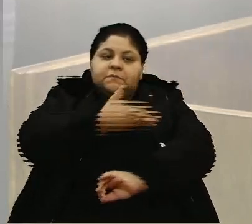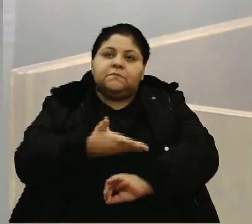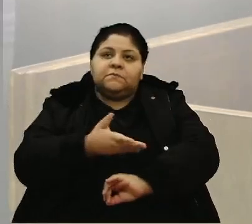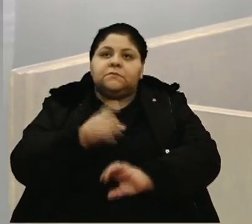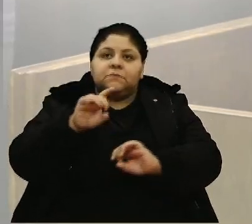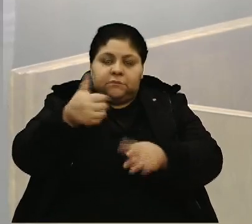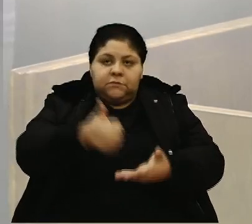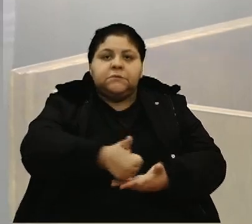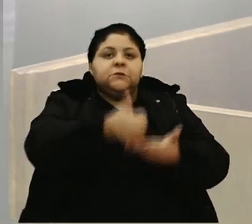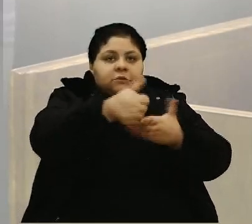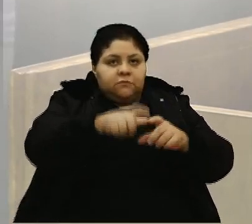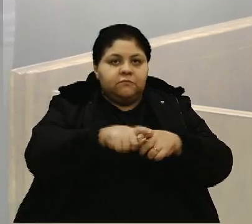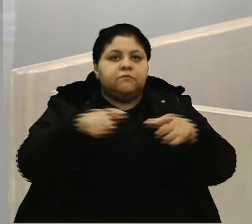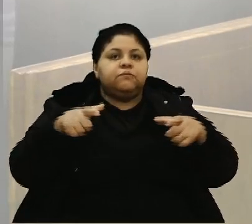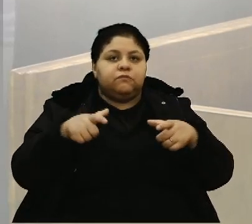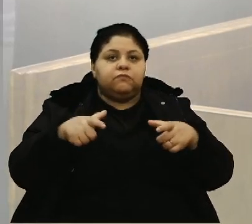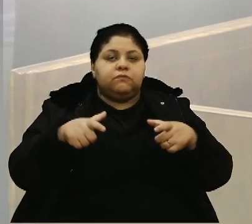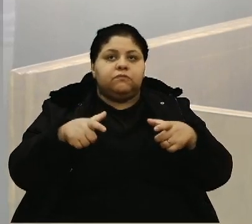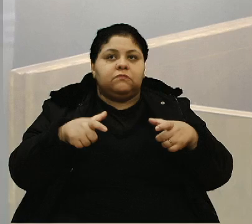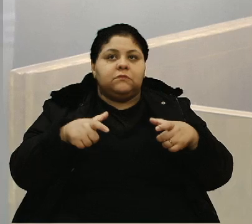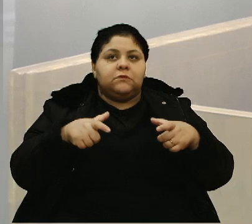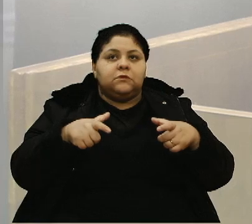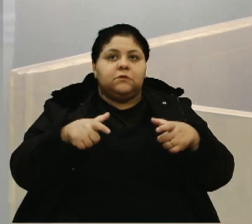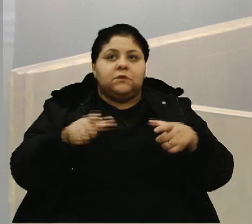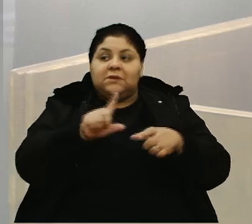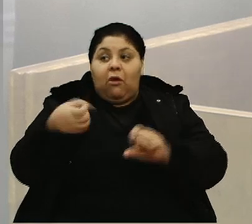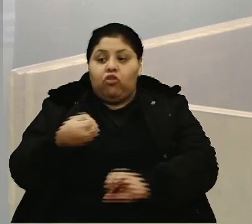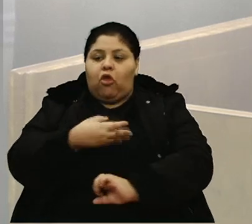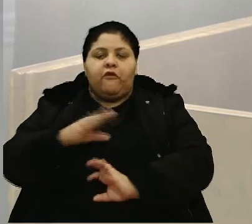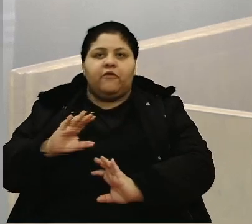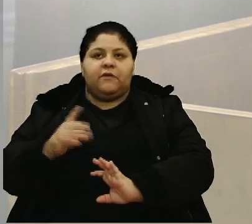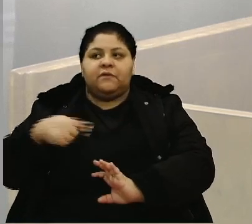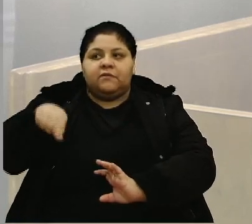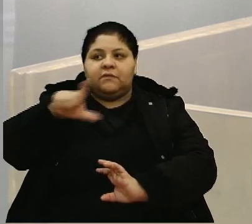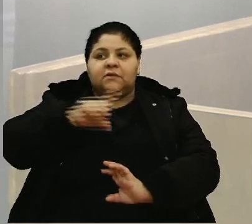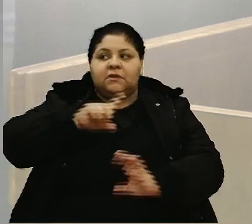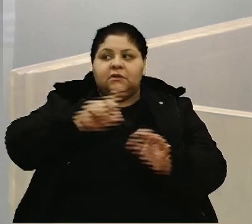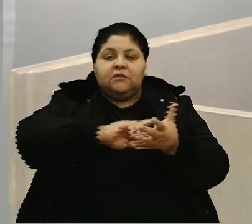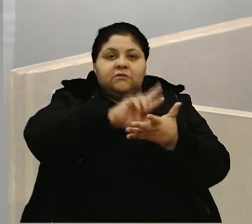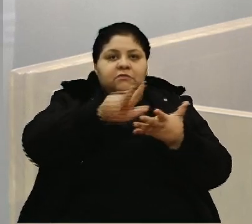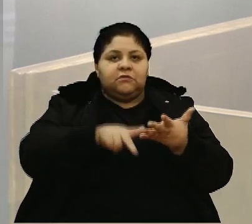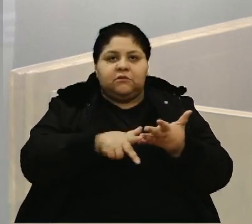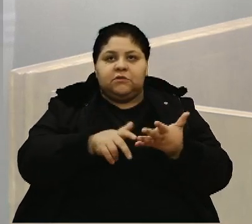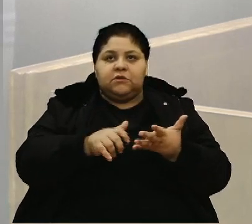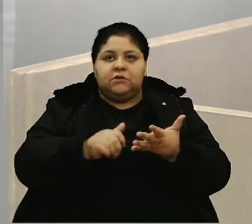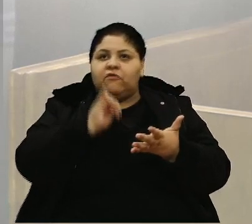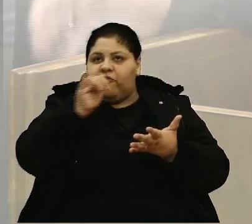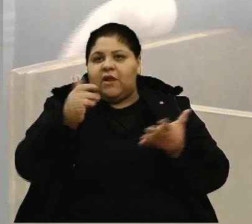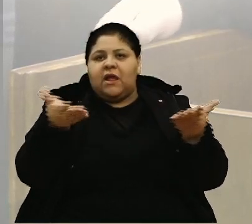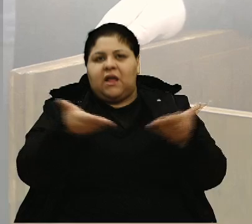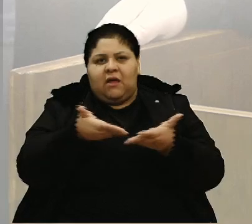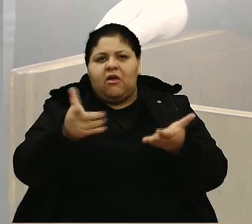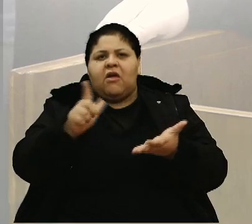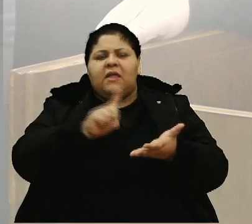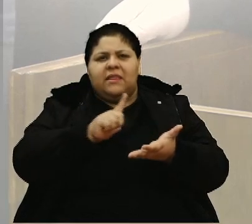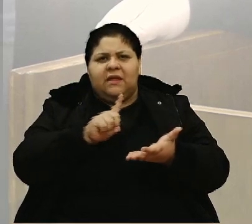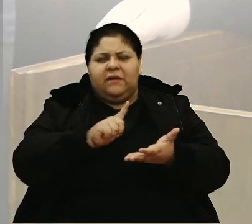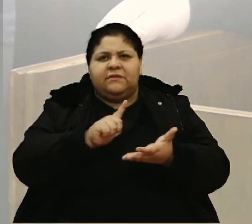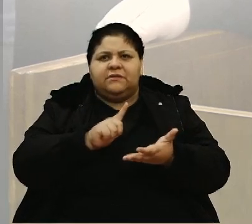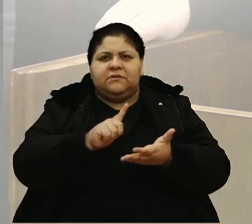favorável às ampliações do que ter novas. Porque a gente tem diversos, aí não vou citar agora, mas a gente tem diversos aí